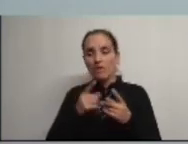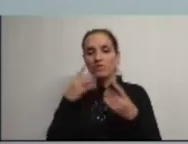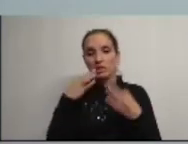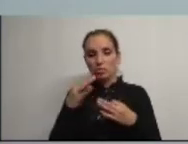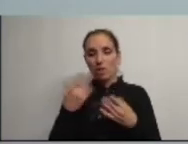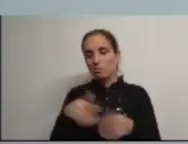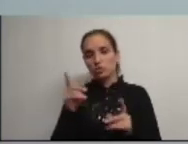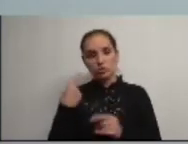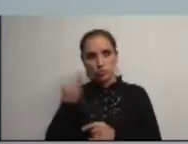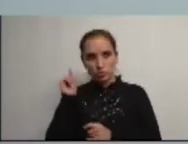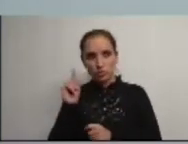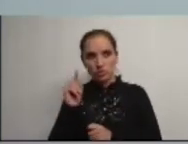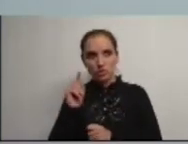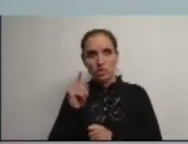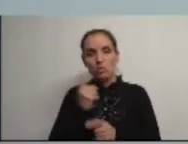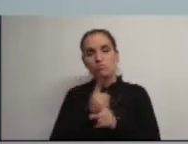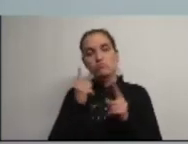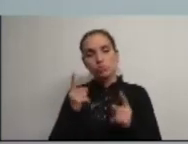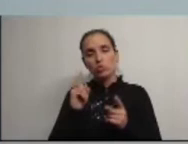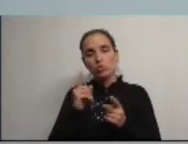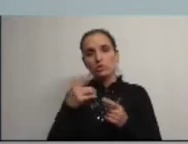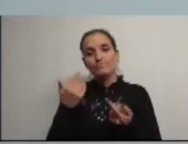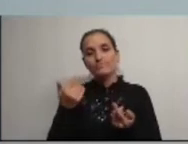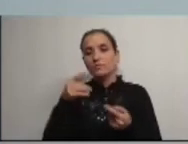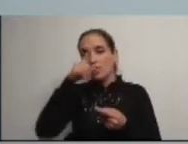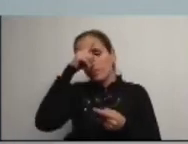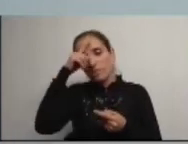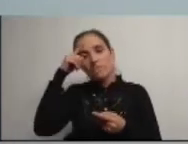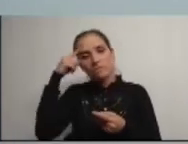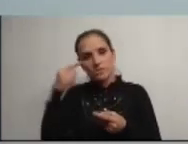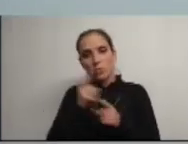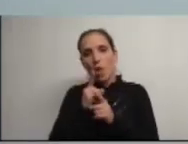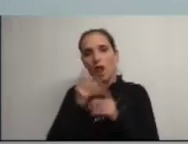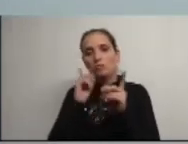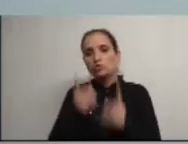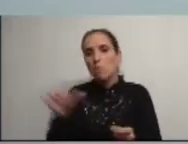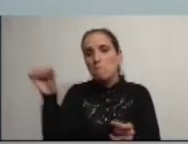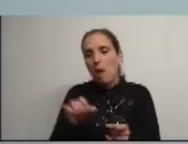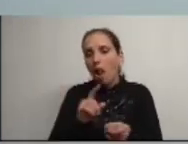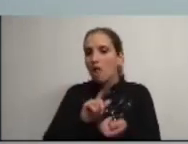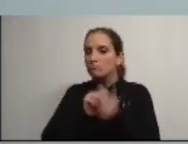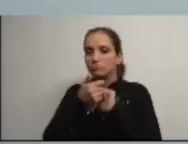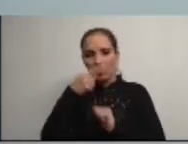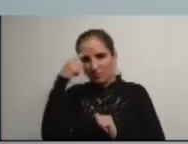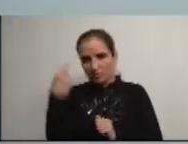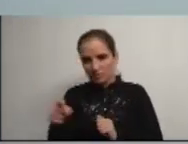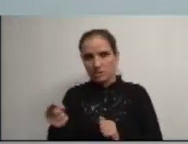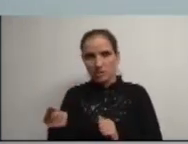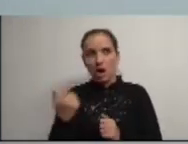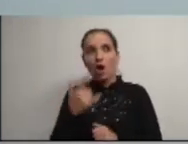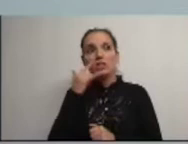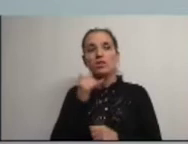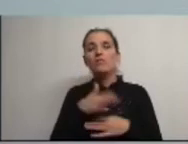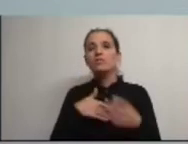o é simplesmente porque o que nasce torto dificilmente se endireita o que está agora a tentar